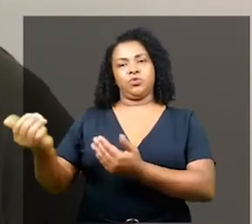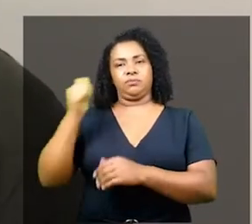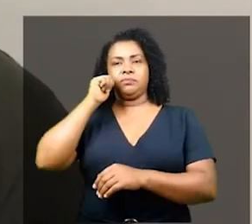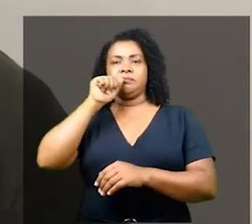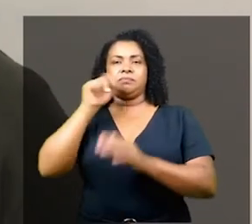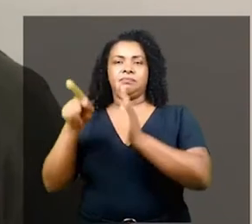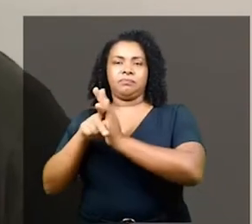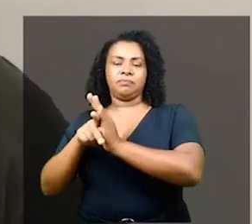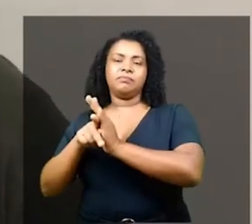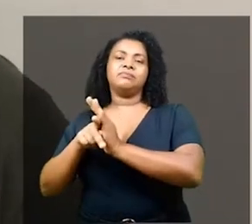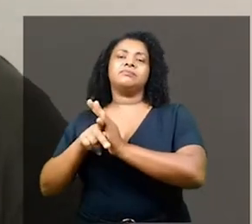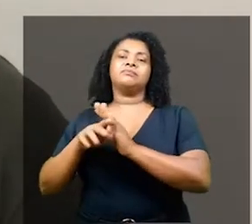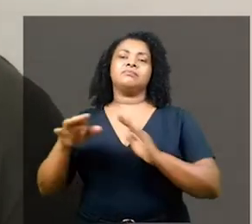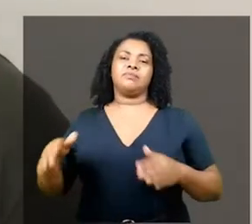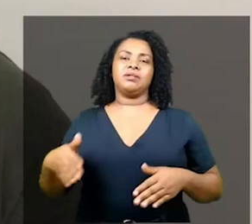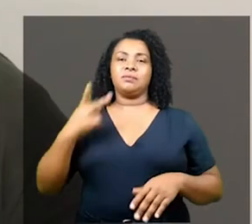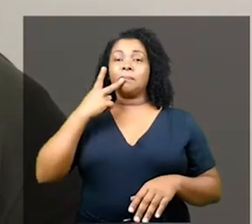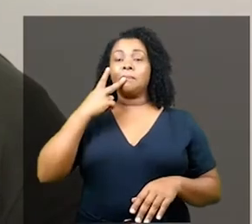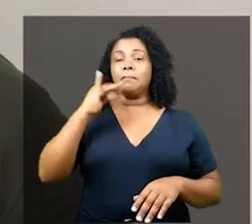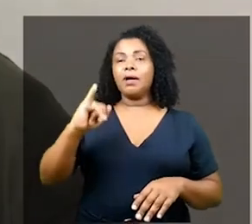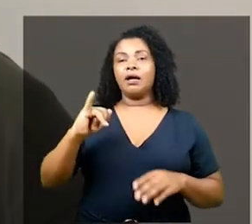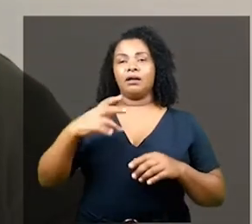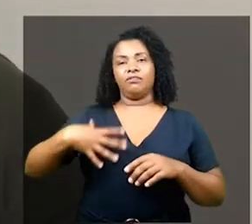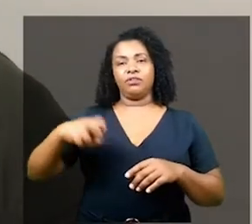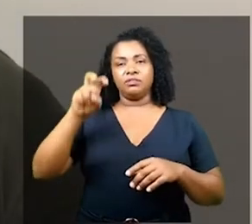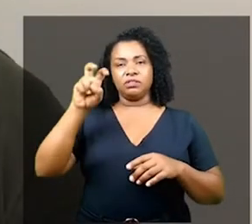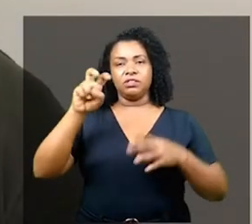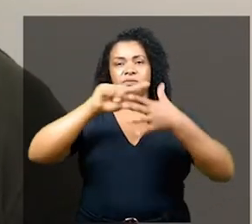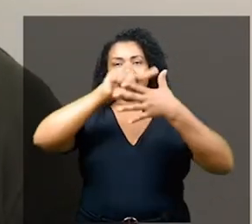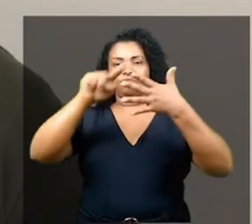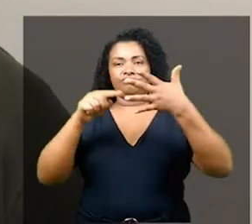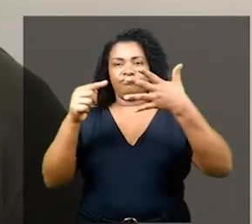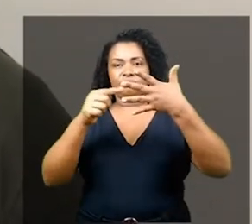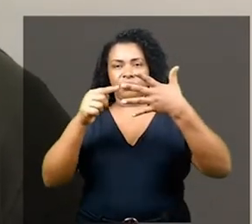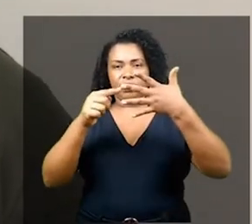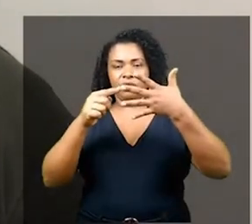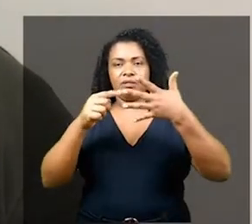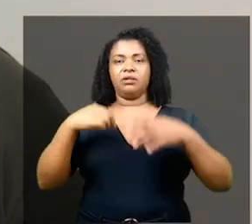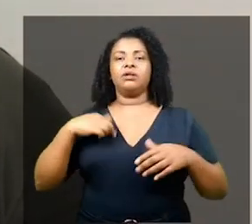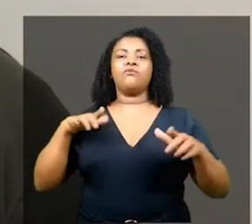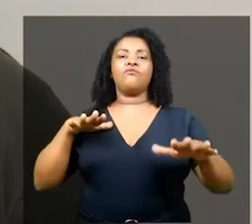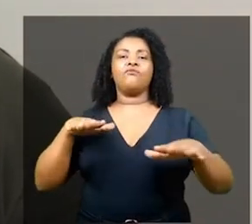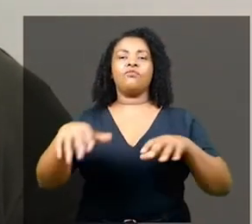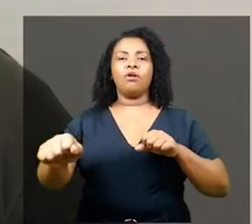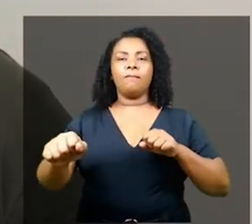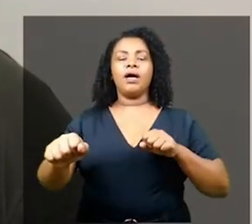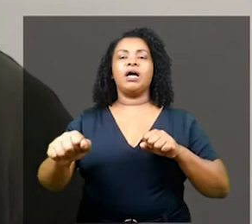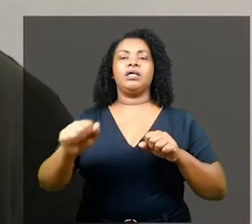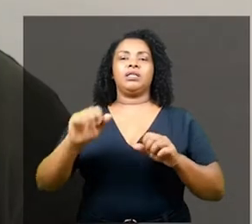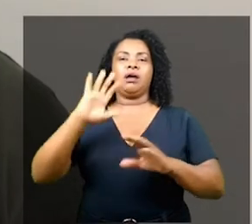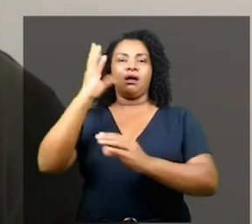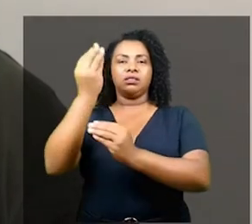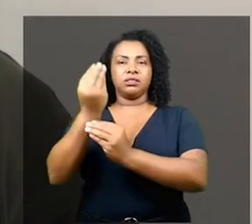mãe e entre cinco eu sou a filha do meio do meu pai. Eu sou artista formada em